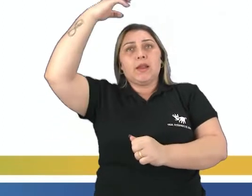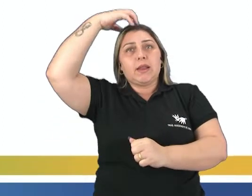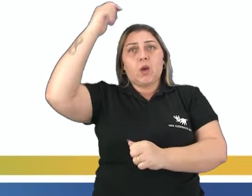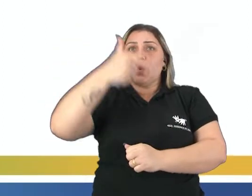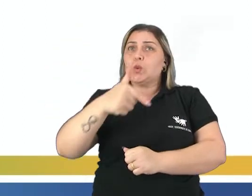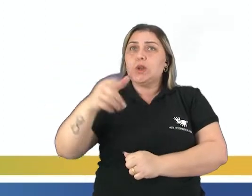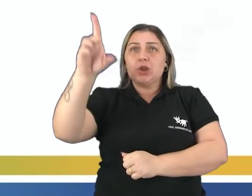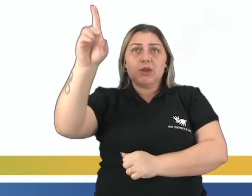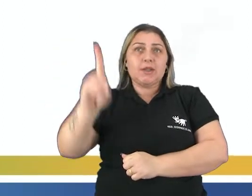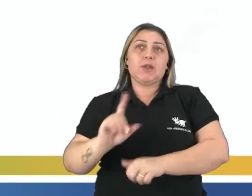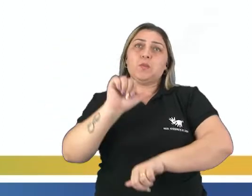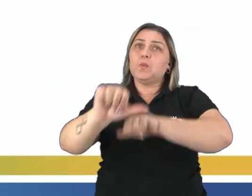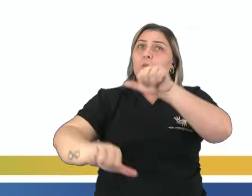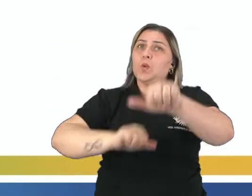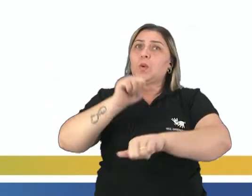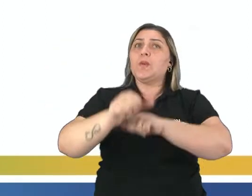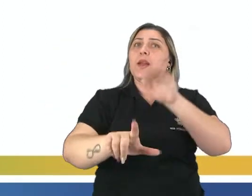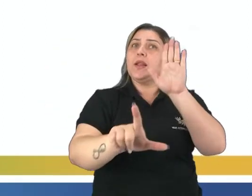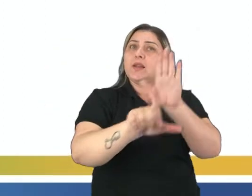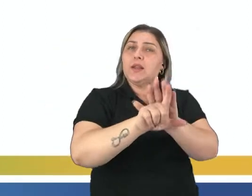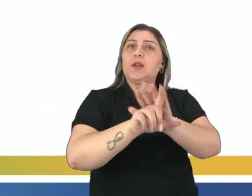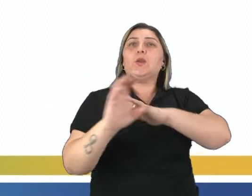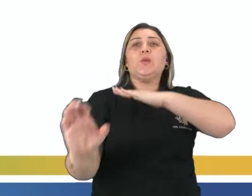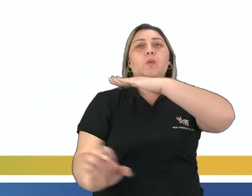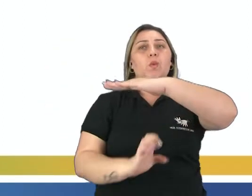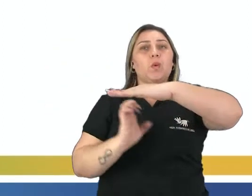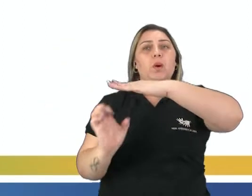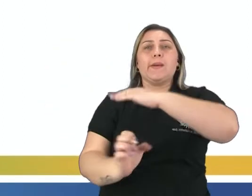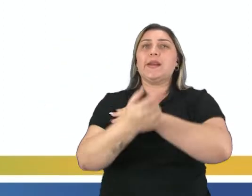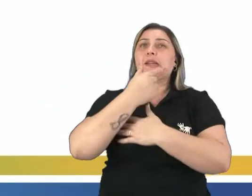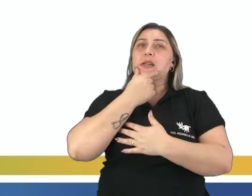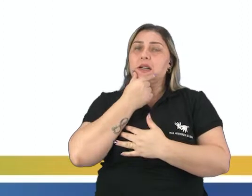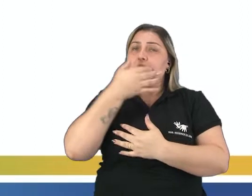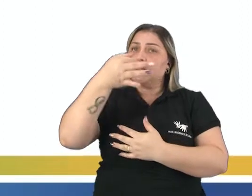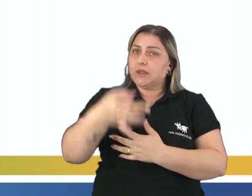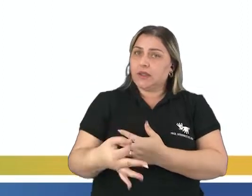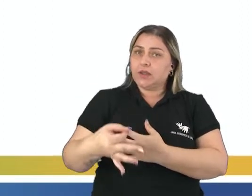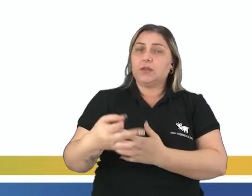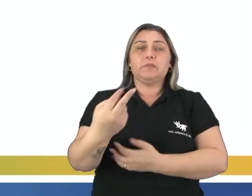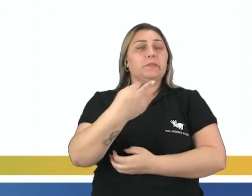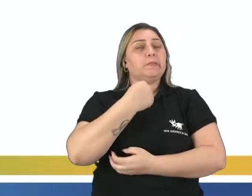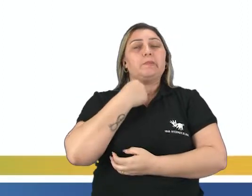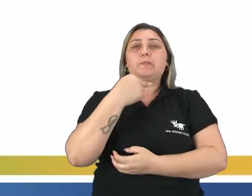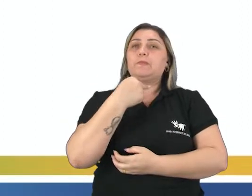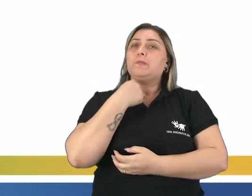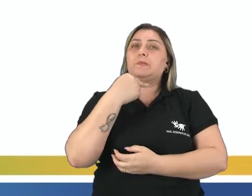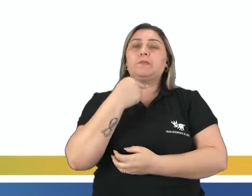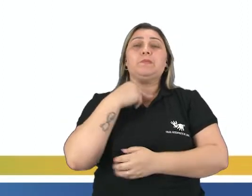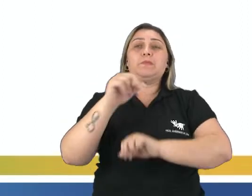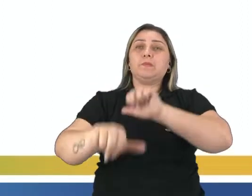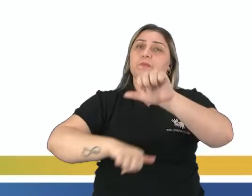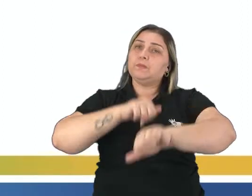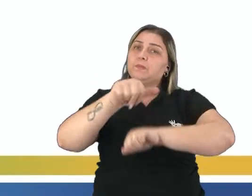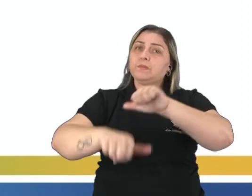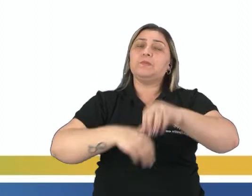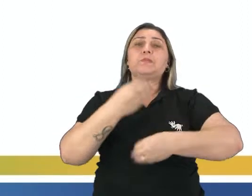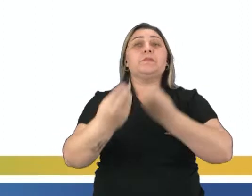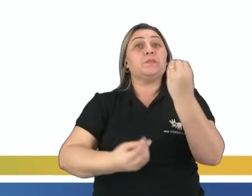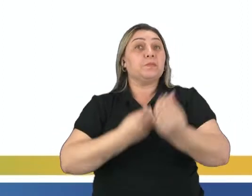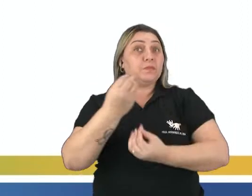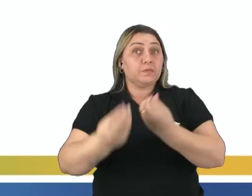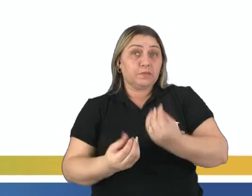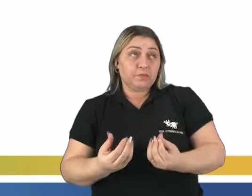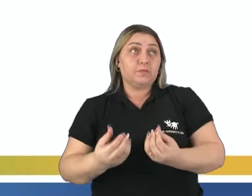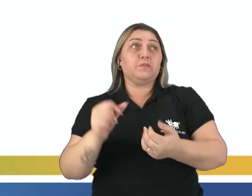não tinham direito de alterar as normas do comércio em inglês, certo? Então, eles não poderiam alterar como o comércio